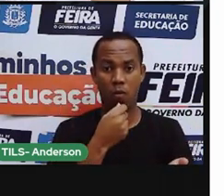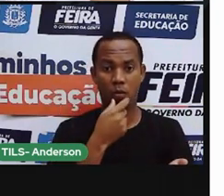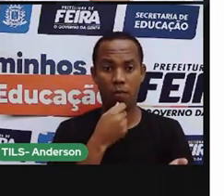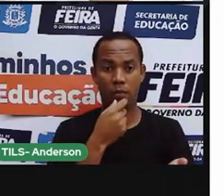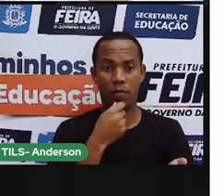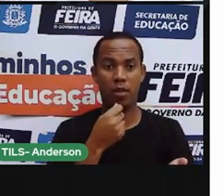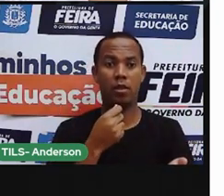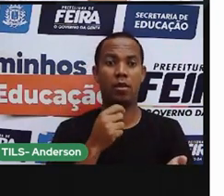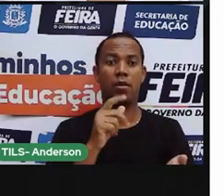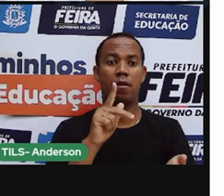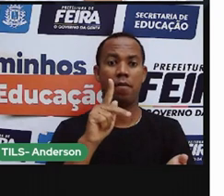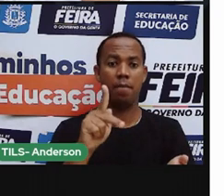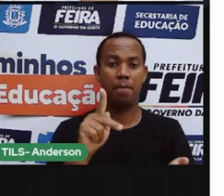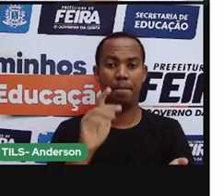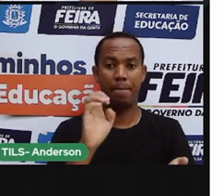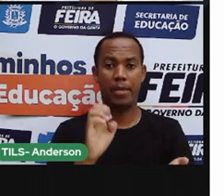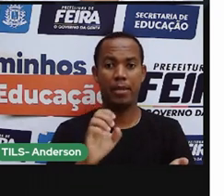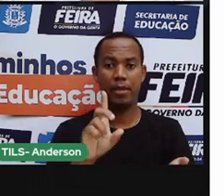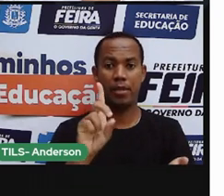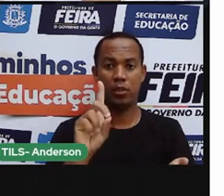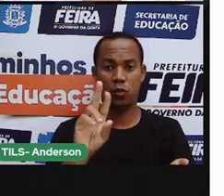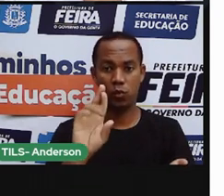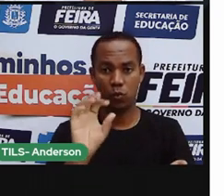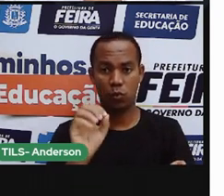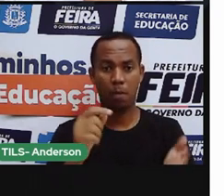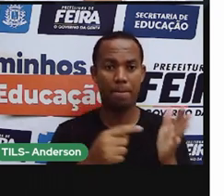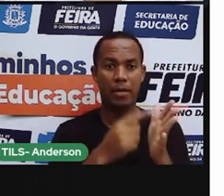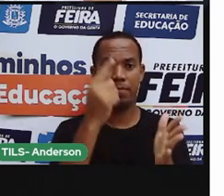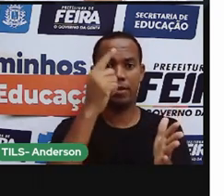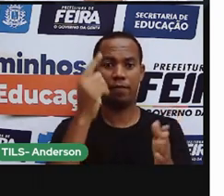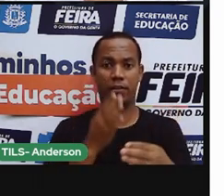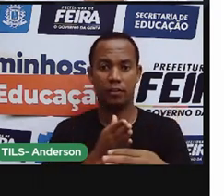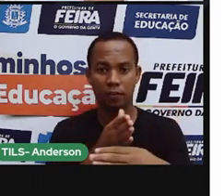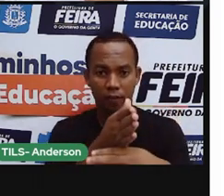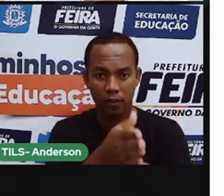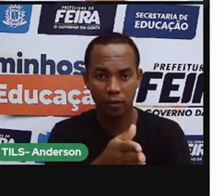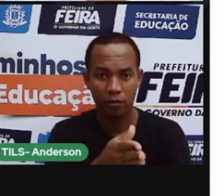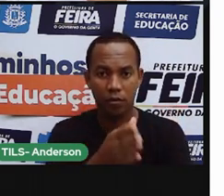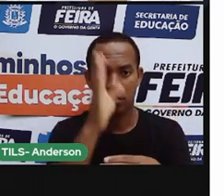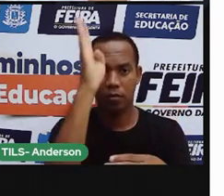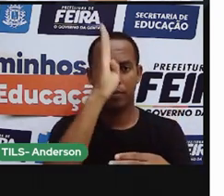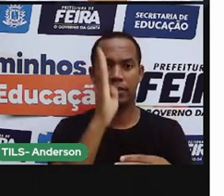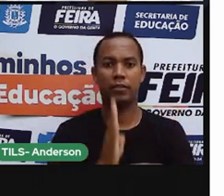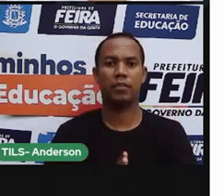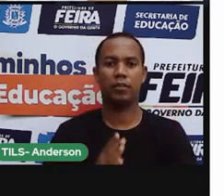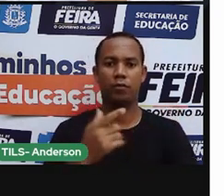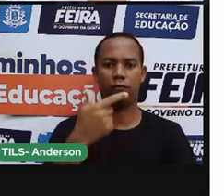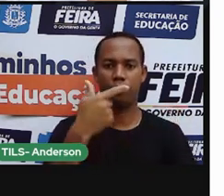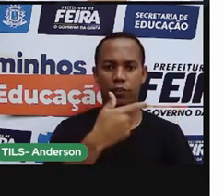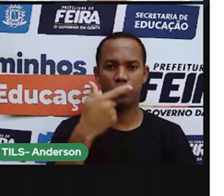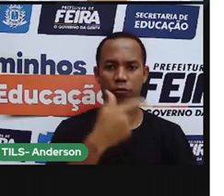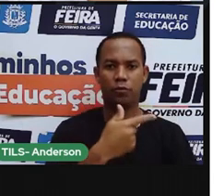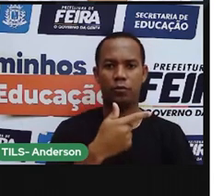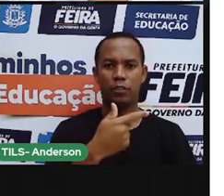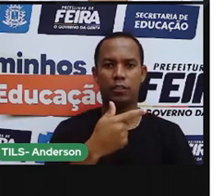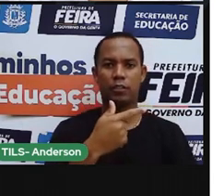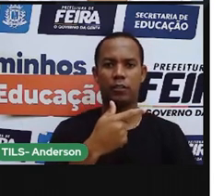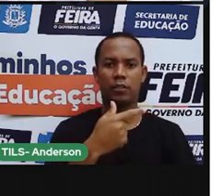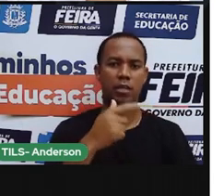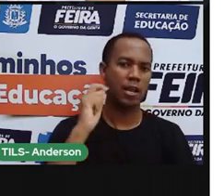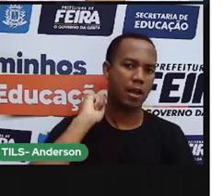os demais tripulantes pisaram em terras brasileiras pela primeira vez. Que dia? 22 de abril de